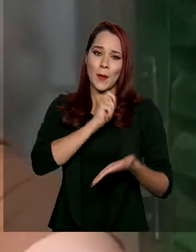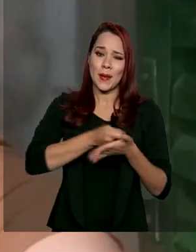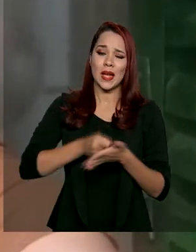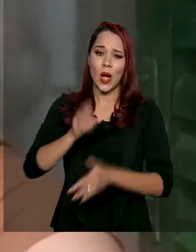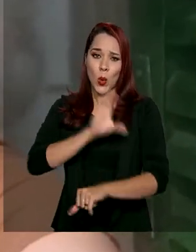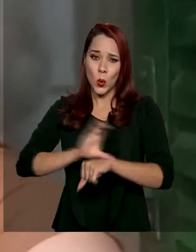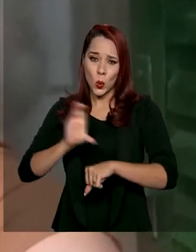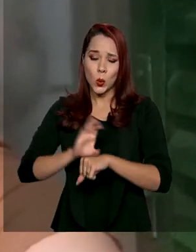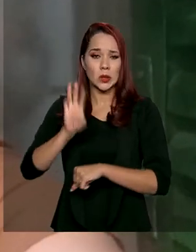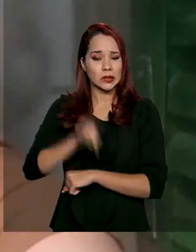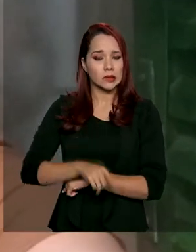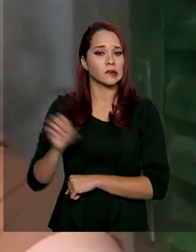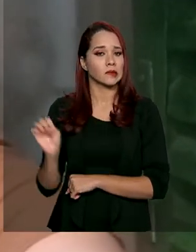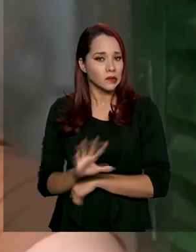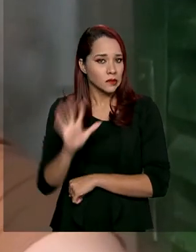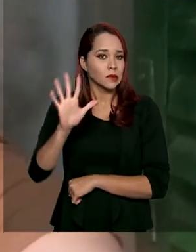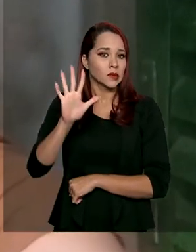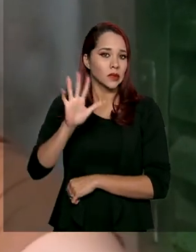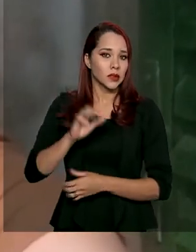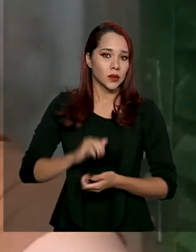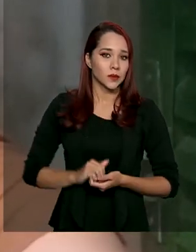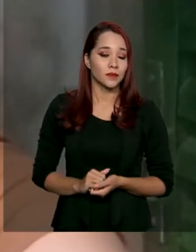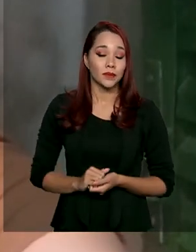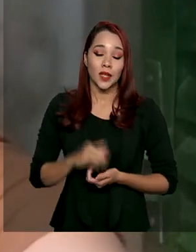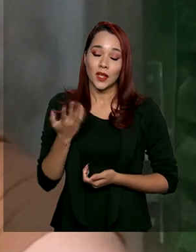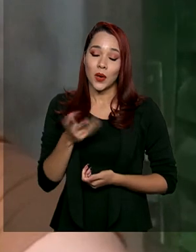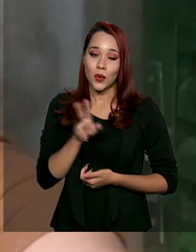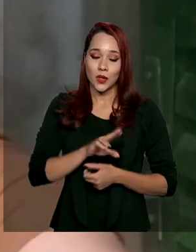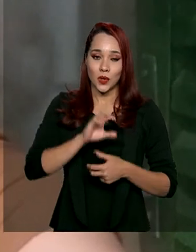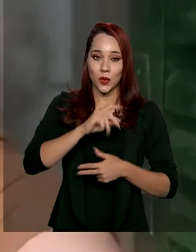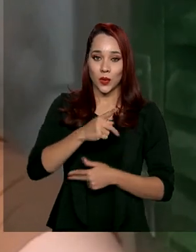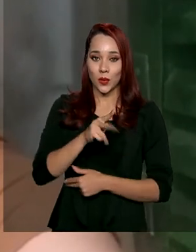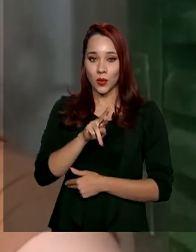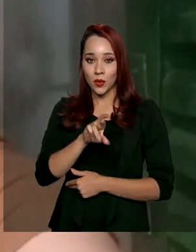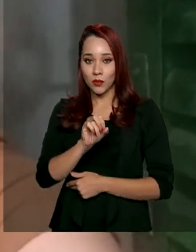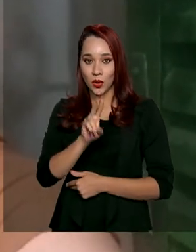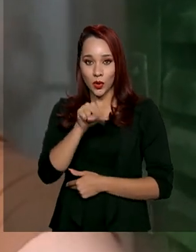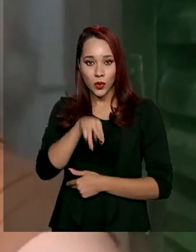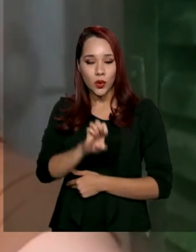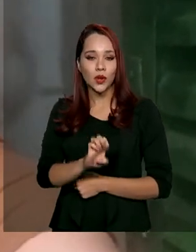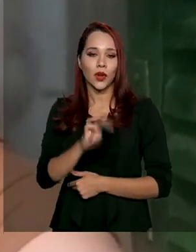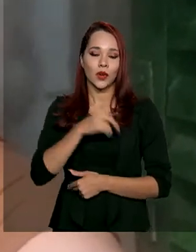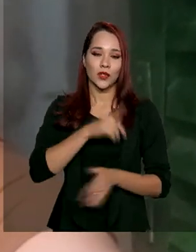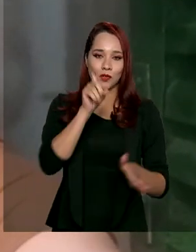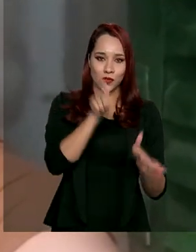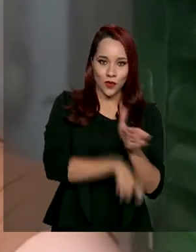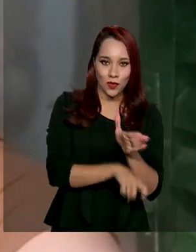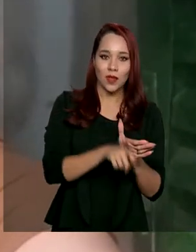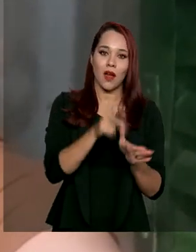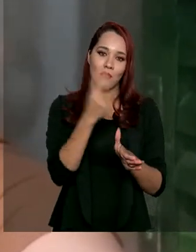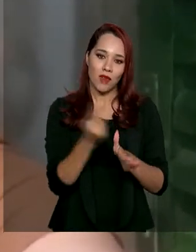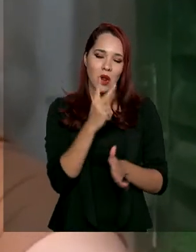curso extremamente caro. Através do ProUni eu posso abater uma parte do valor, com uma bolsa de 15%, 30%,